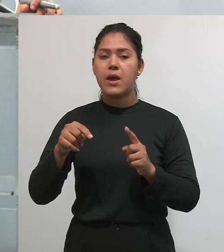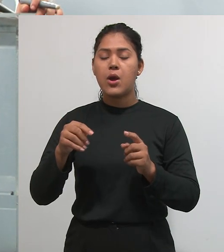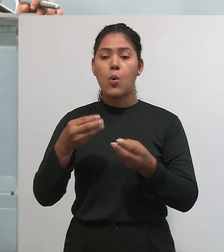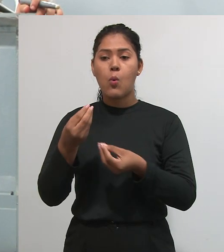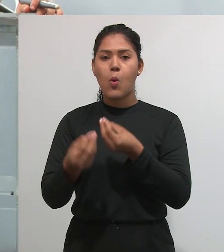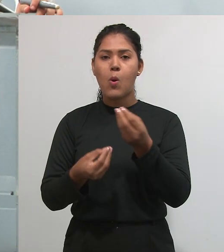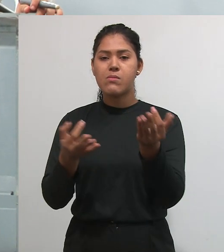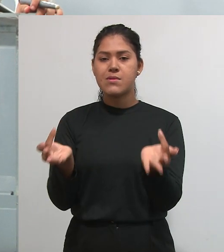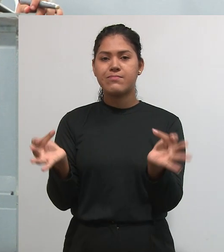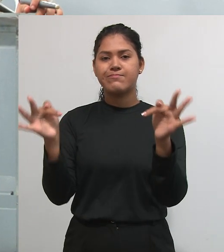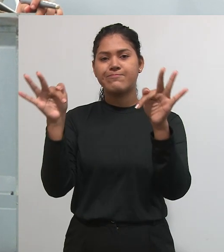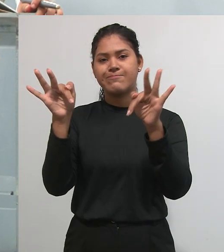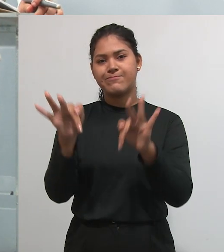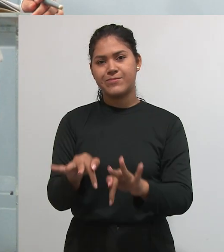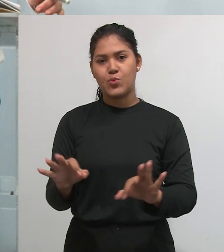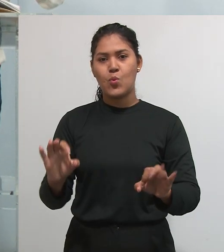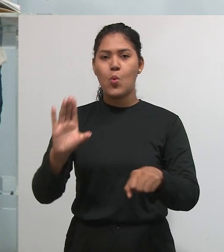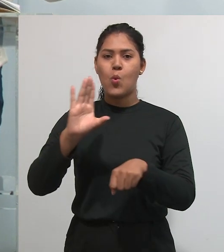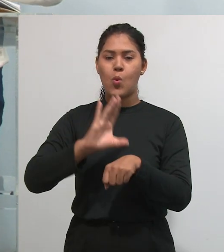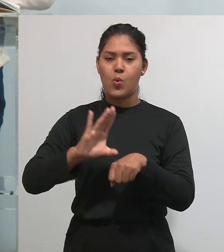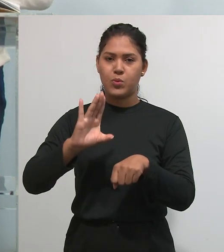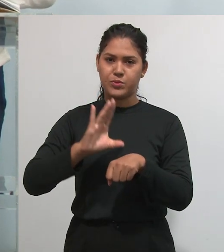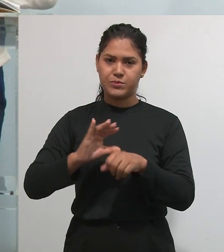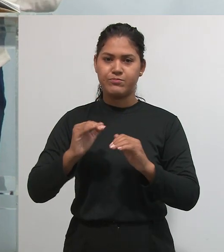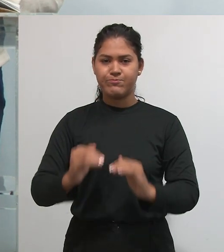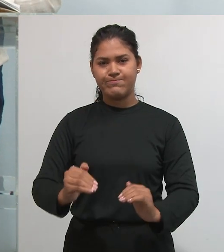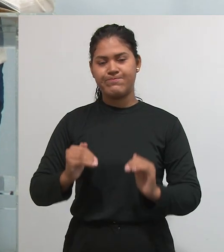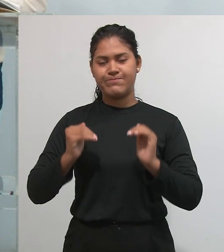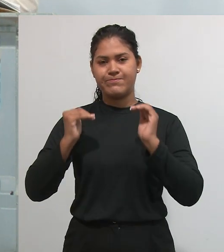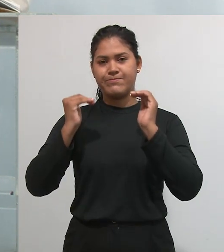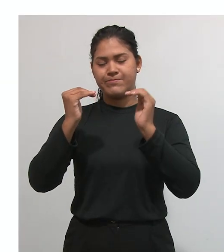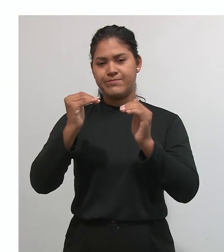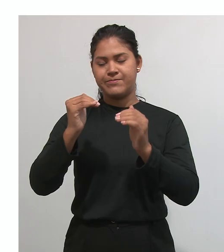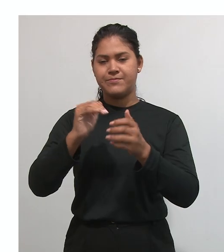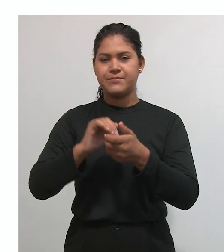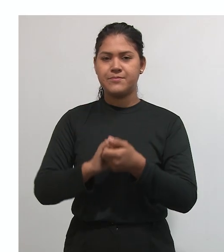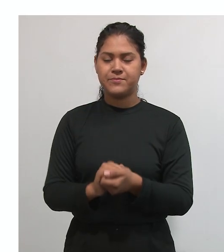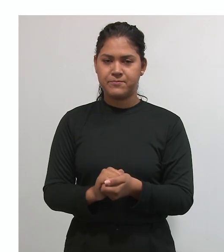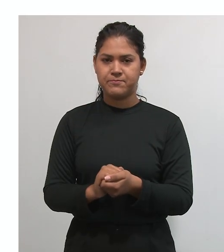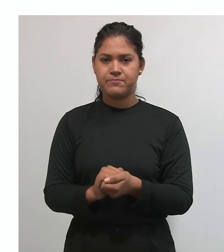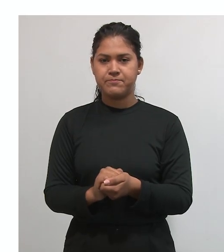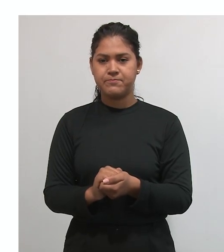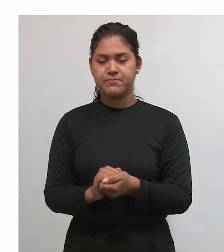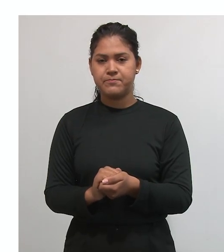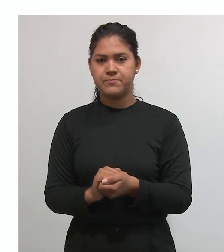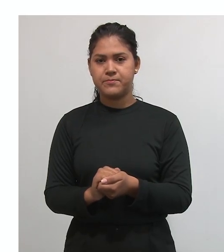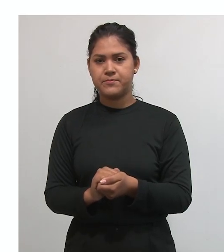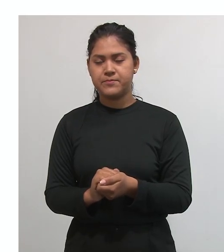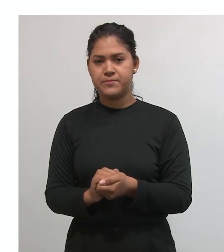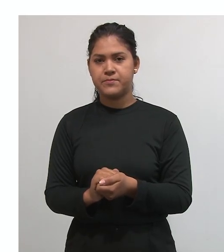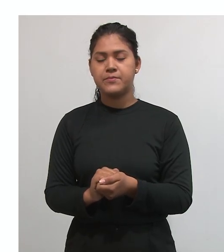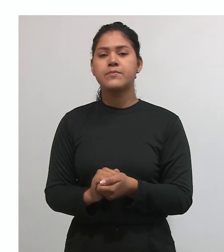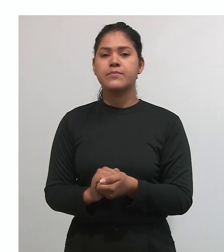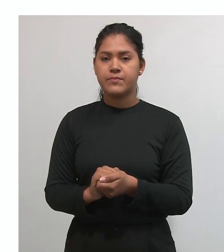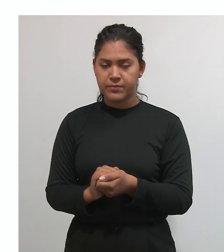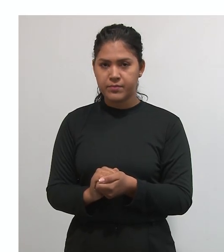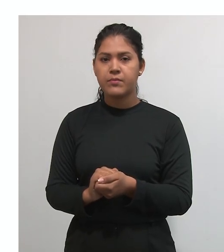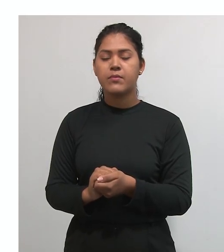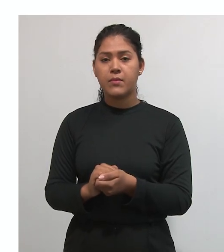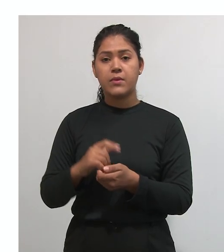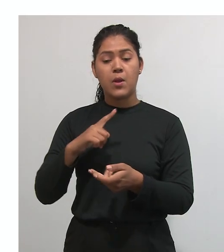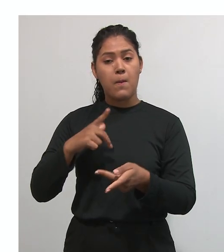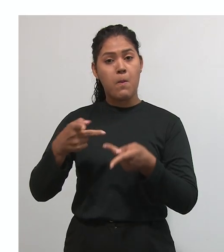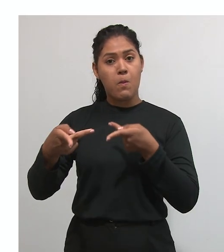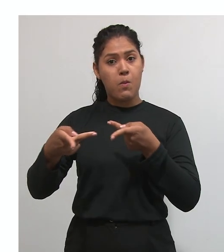finalizar o seu curso superior, por exemplo. E nós temos os projetos de pesquisa. Os projetos de